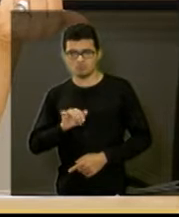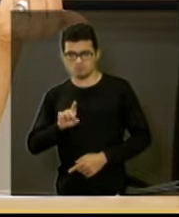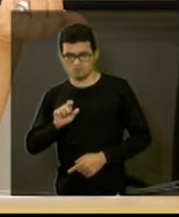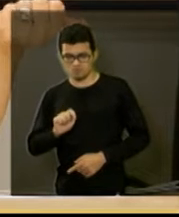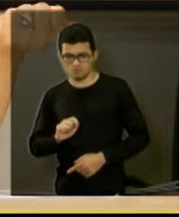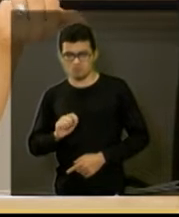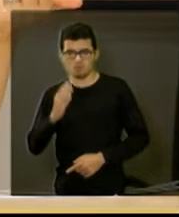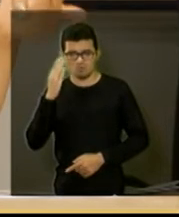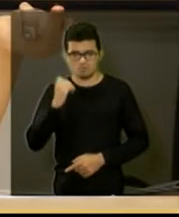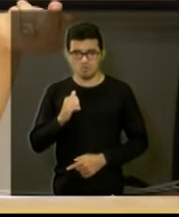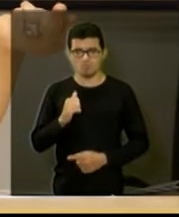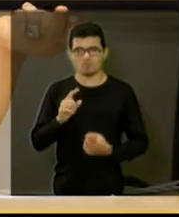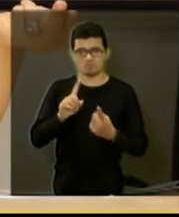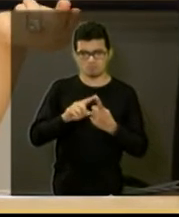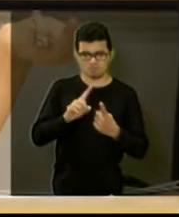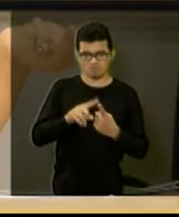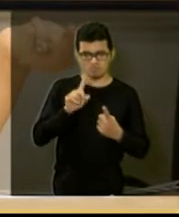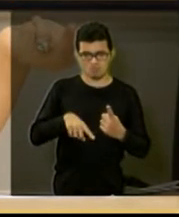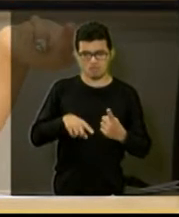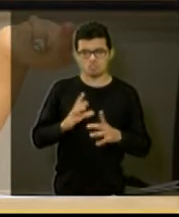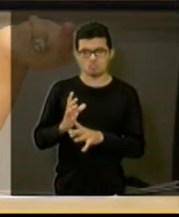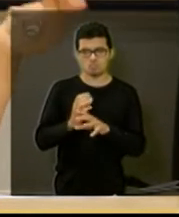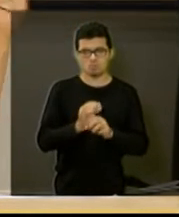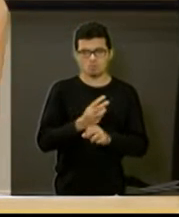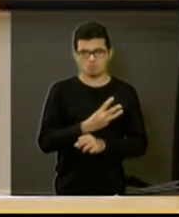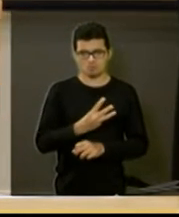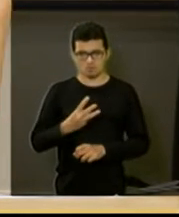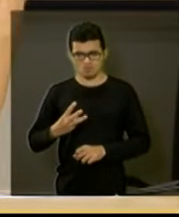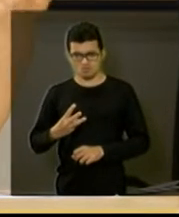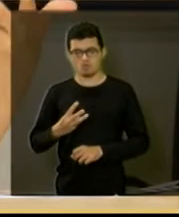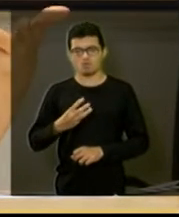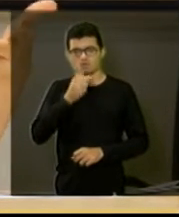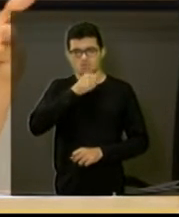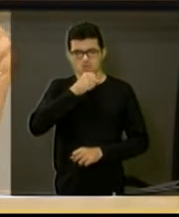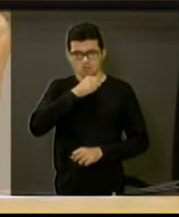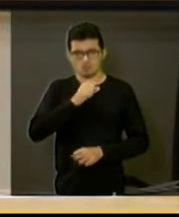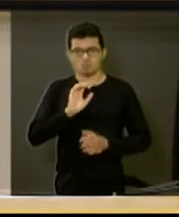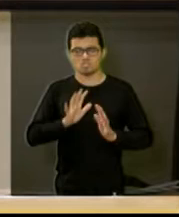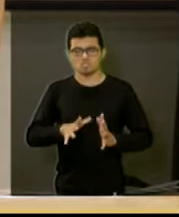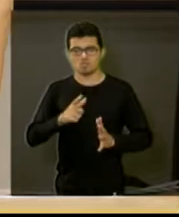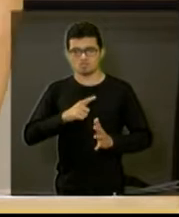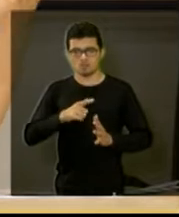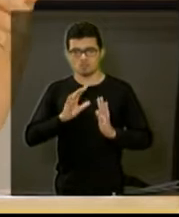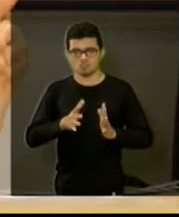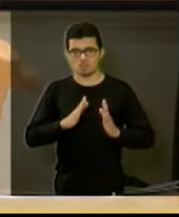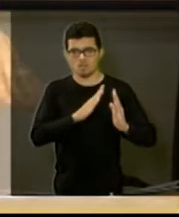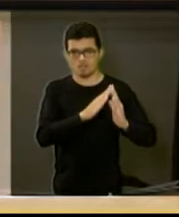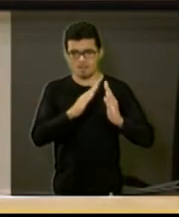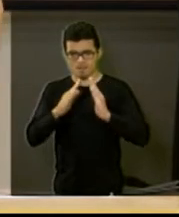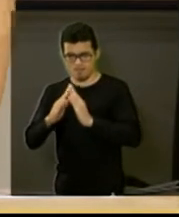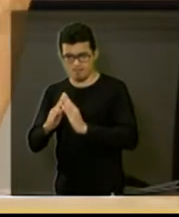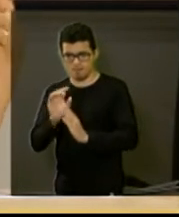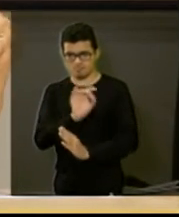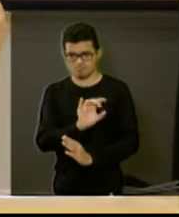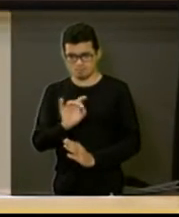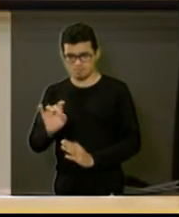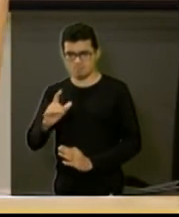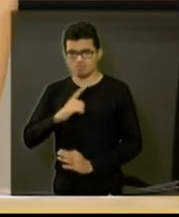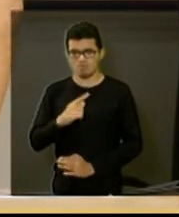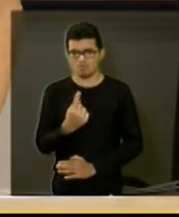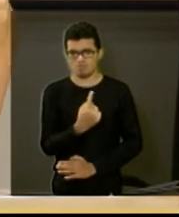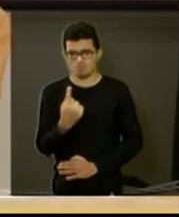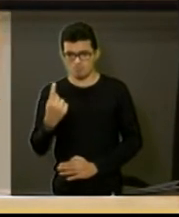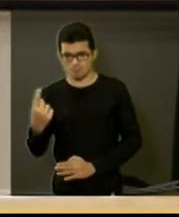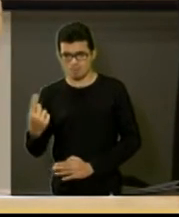nós temos hoje 33 idosos que têm as suas casas, que são independentes, que saem,